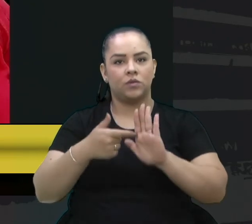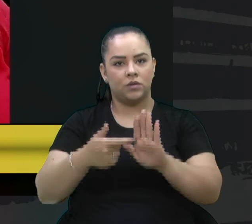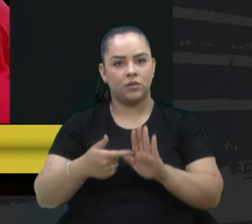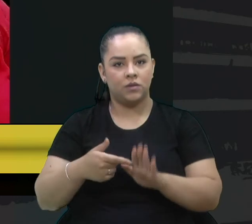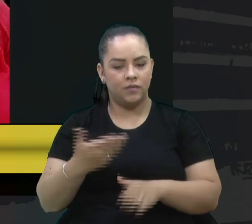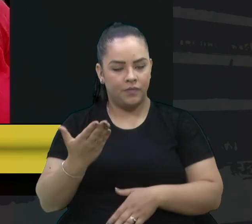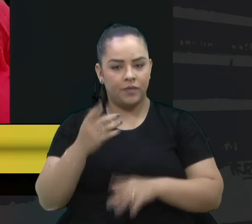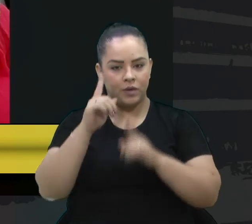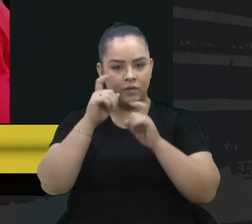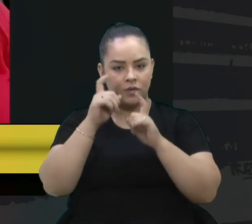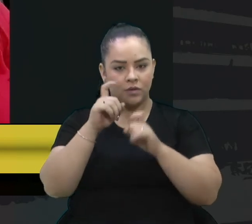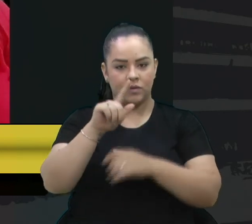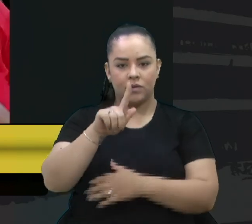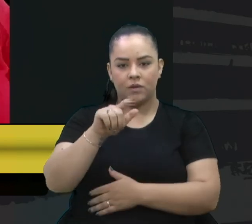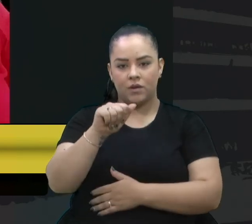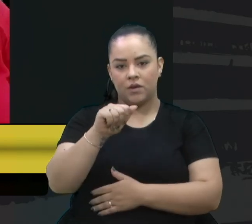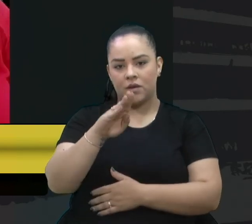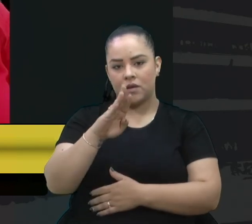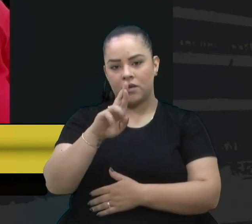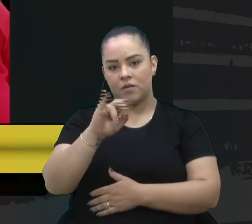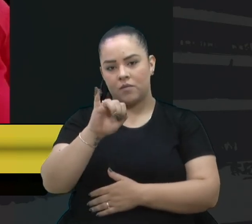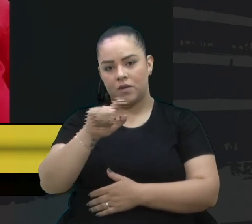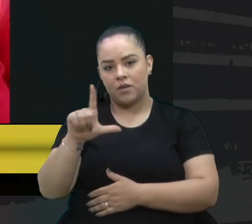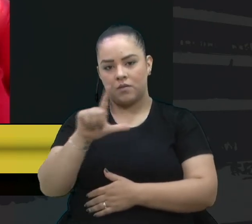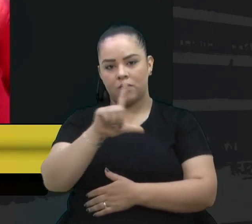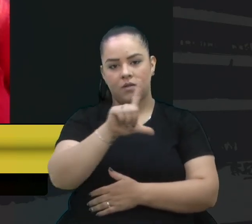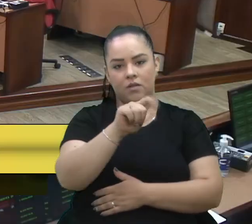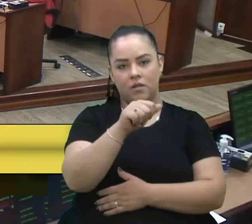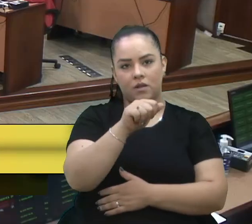lentes do Gabriel Lain. Então, deixo esse registro. Obrigada.